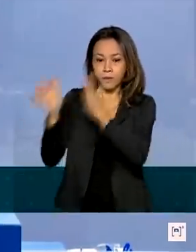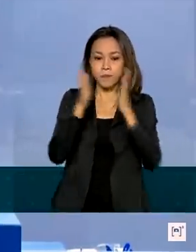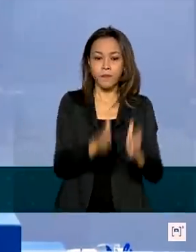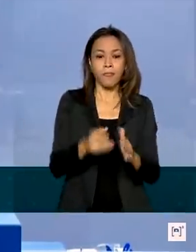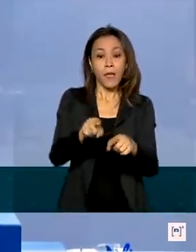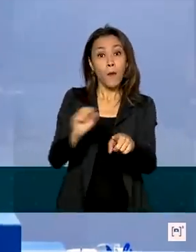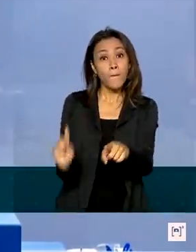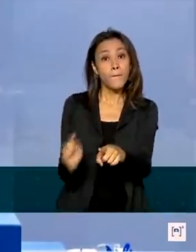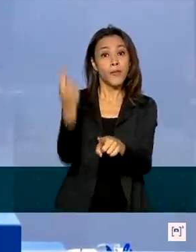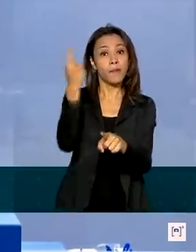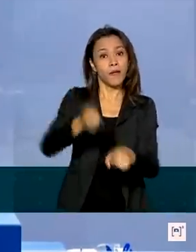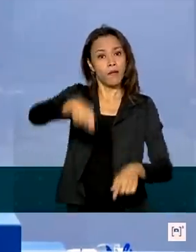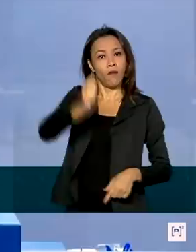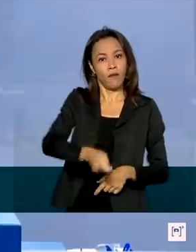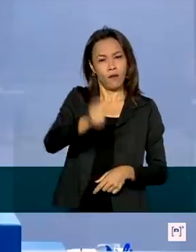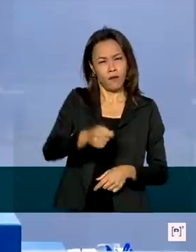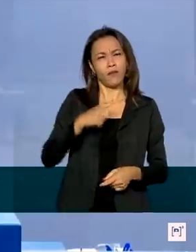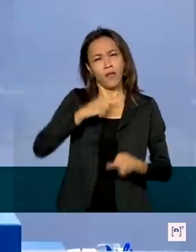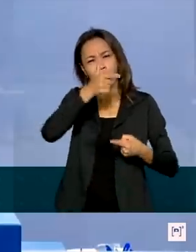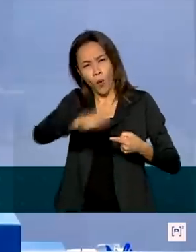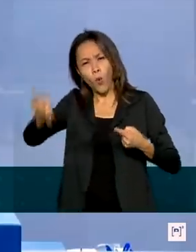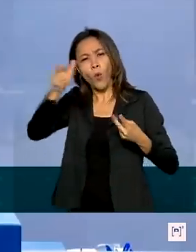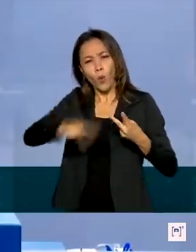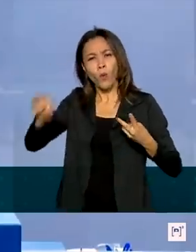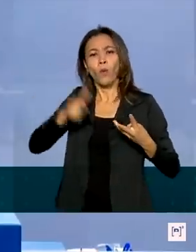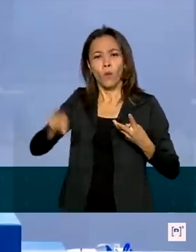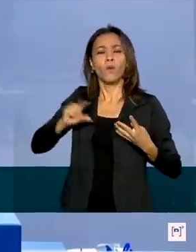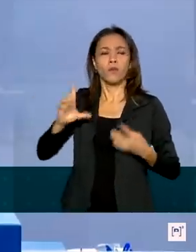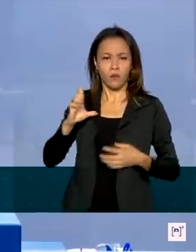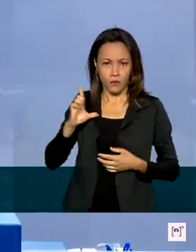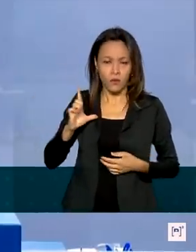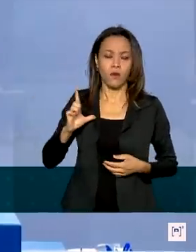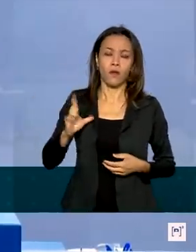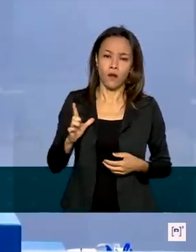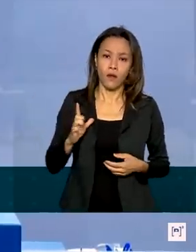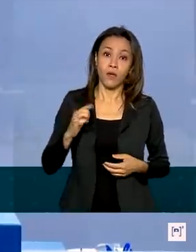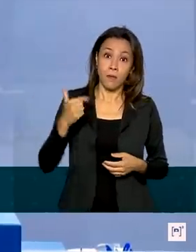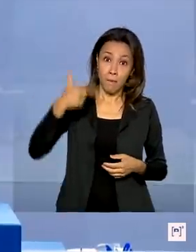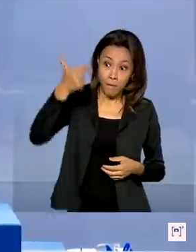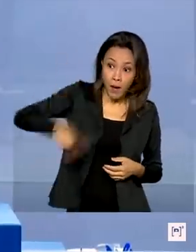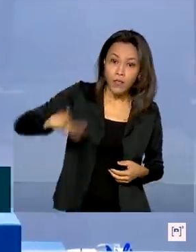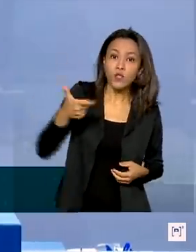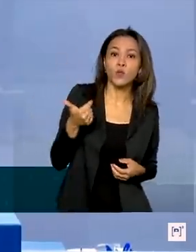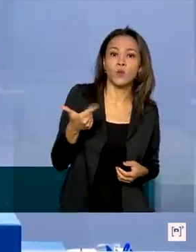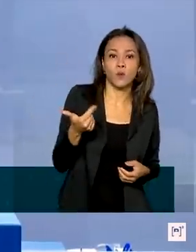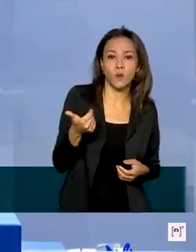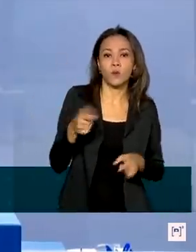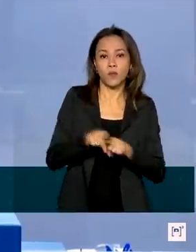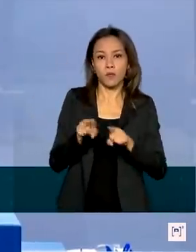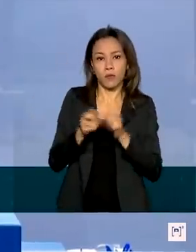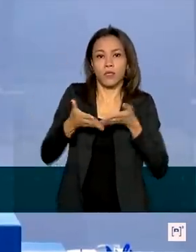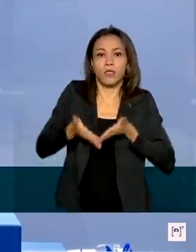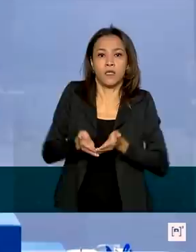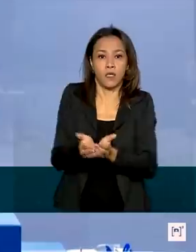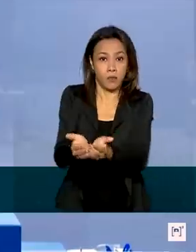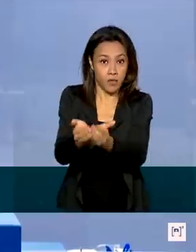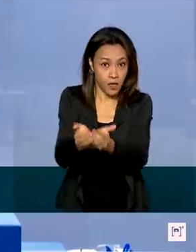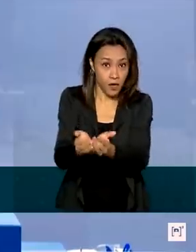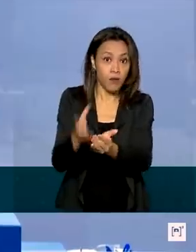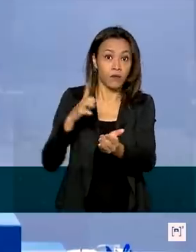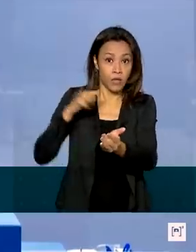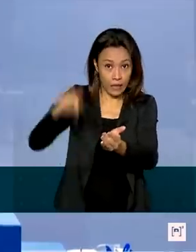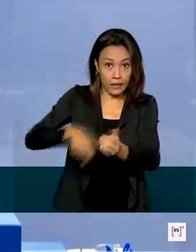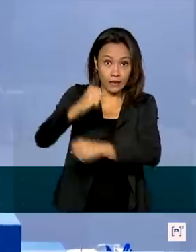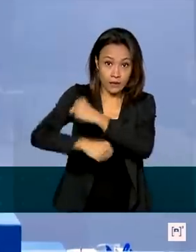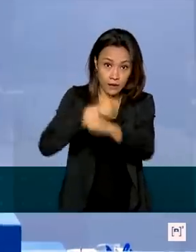teremos ainda outras rodadas. Temos mais 12 terminais a serem licitados esse ano. Esse ano também temos